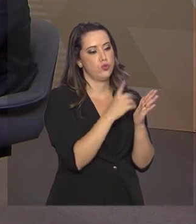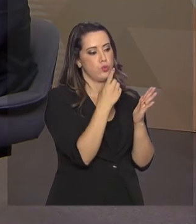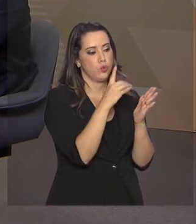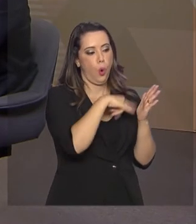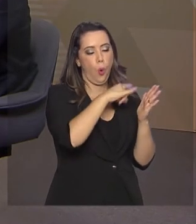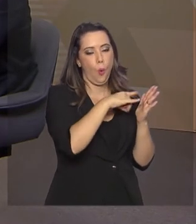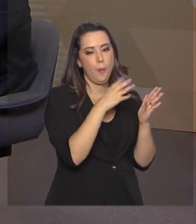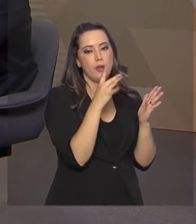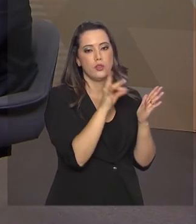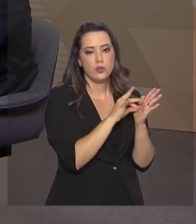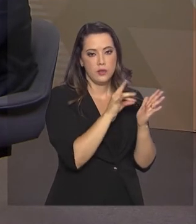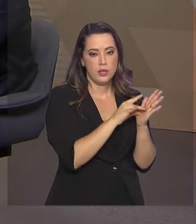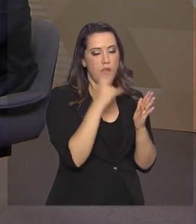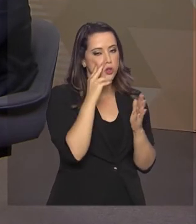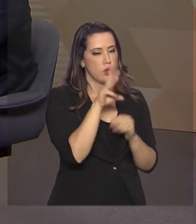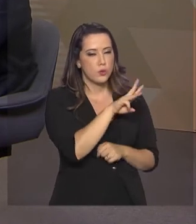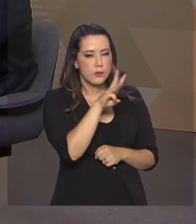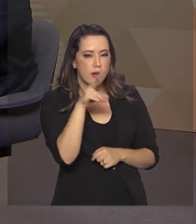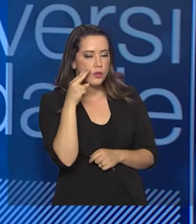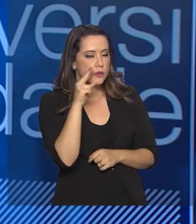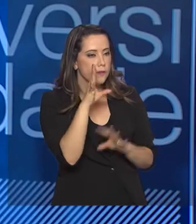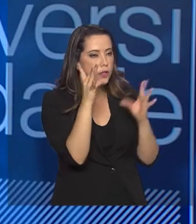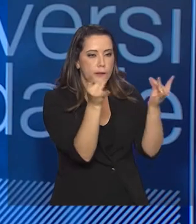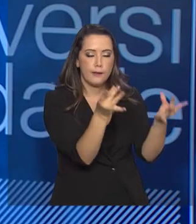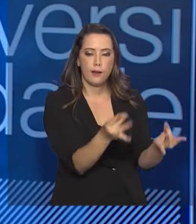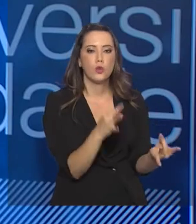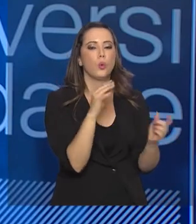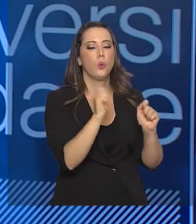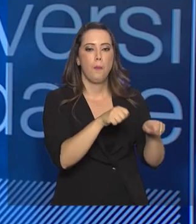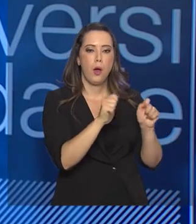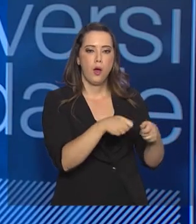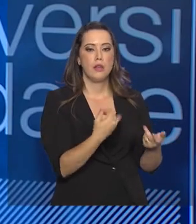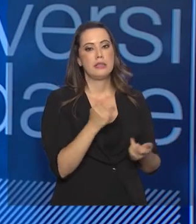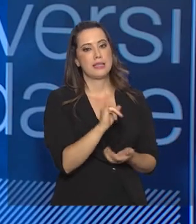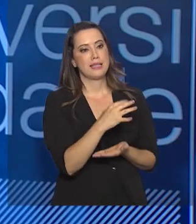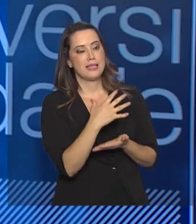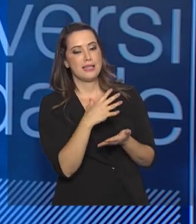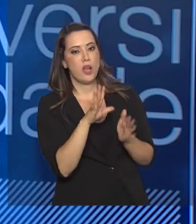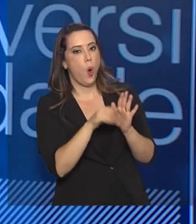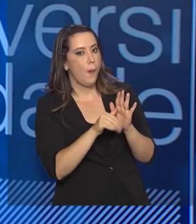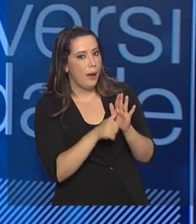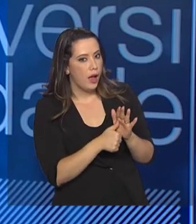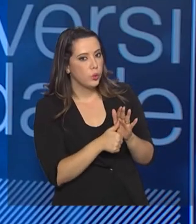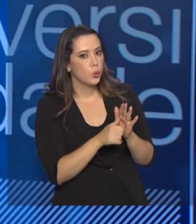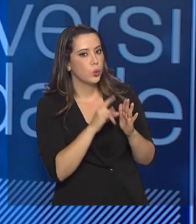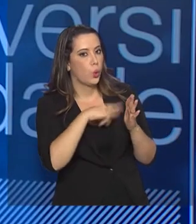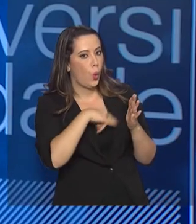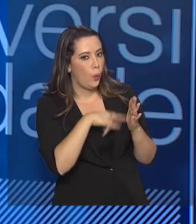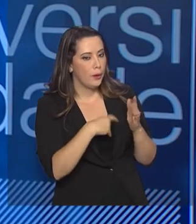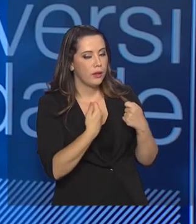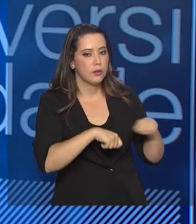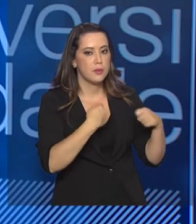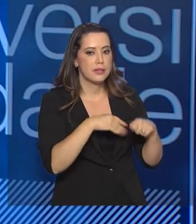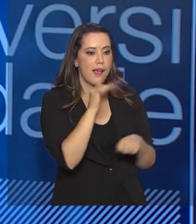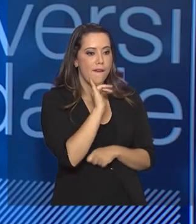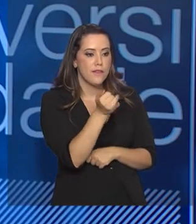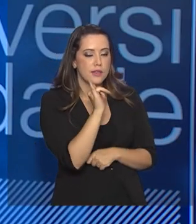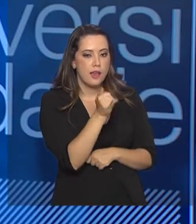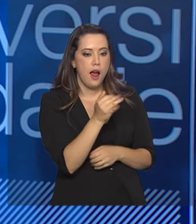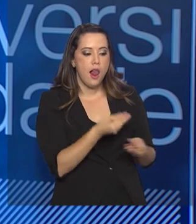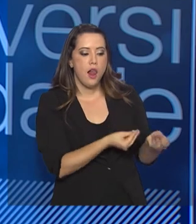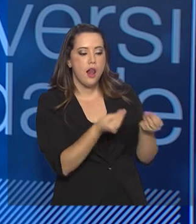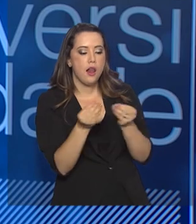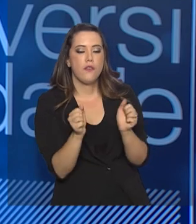relação de documentos que são permitidos. Se ele, por acaso, teve documento roubado, ele vai ter que levar um boletim de ocorrência ou,